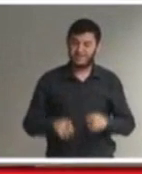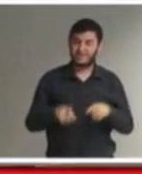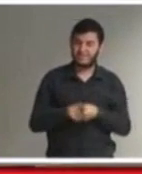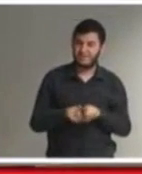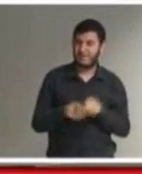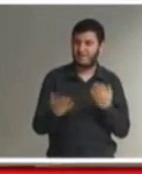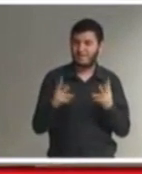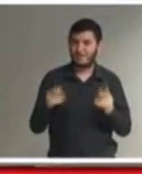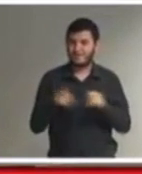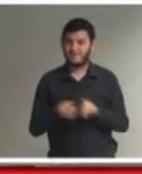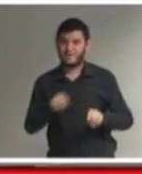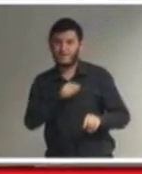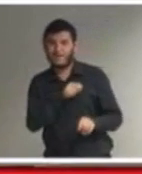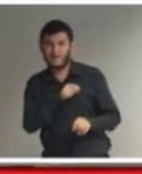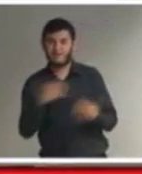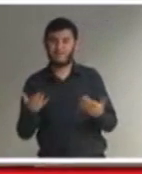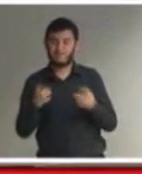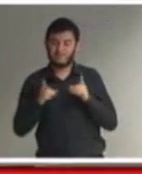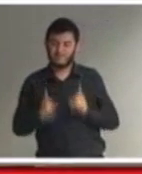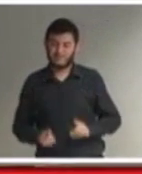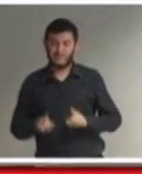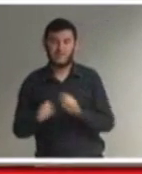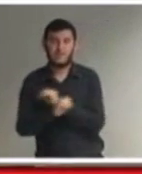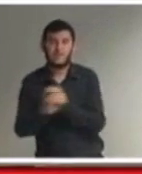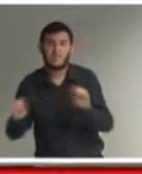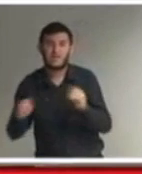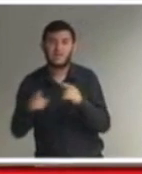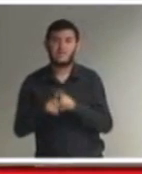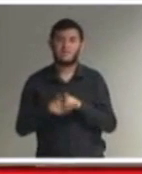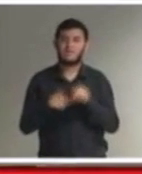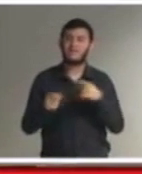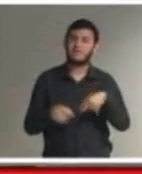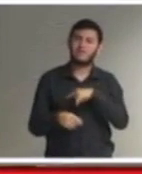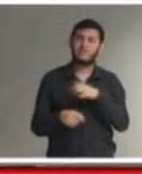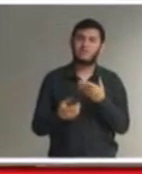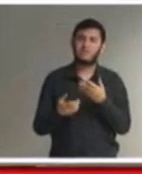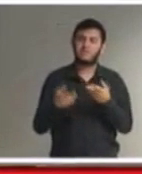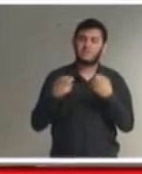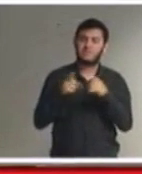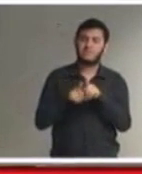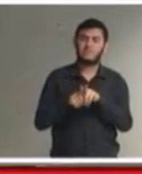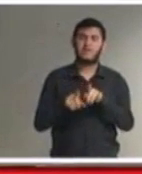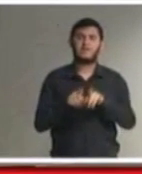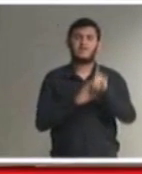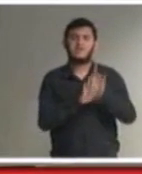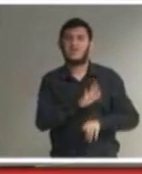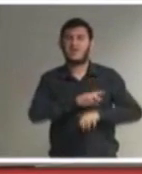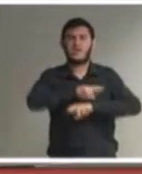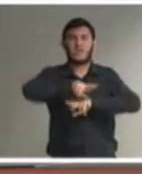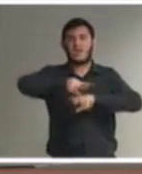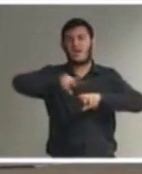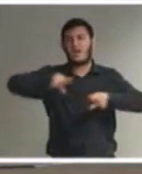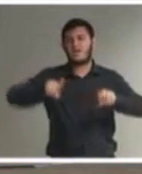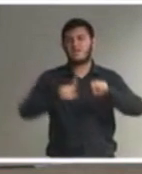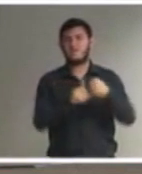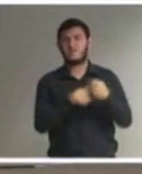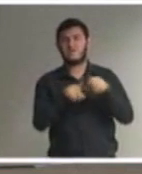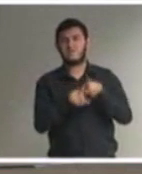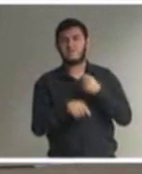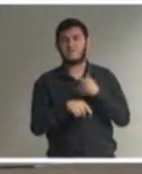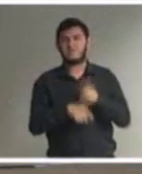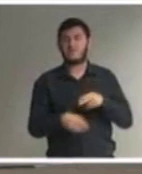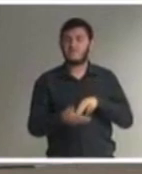sem deficiência a questão da ciência social a questão de todos os outros direitos que a partir da permanência na escola